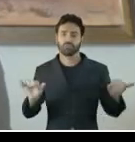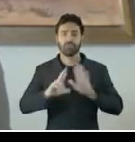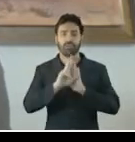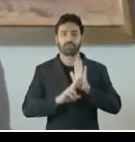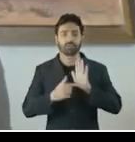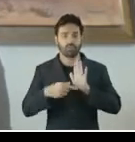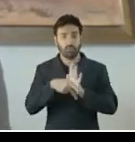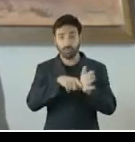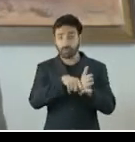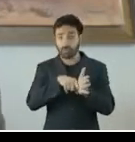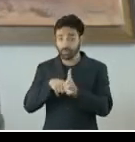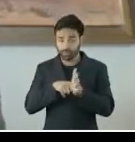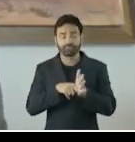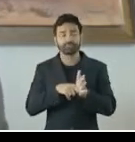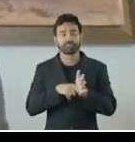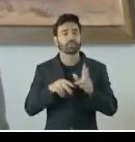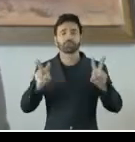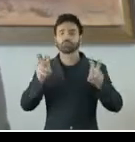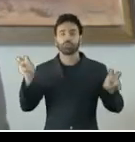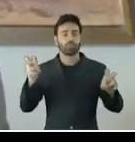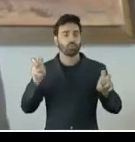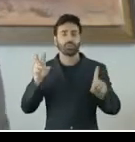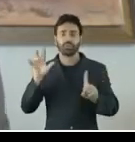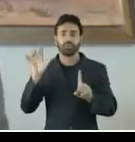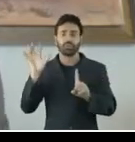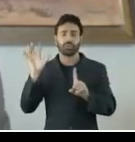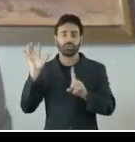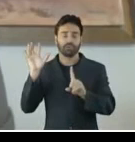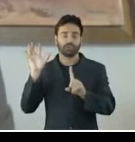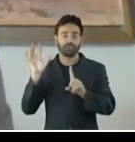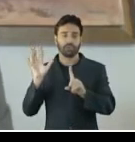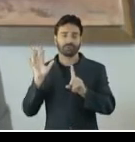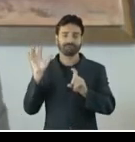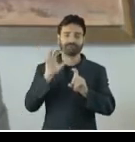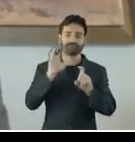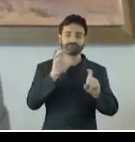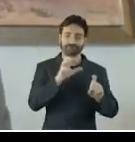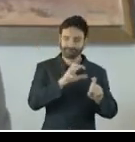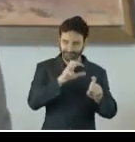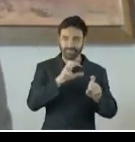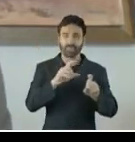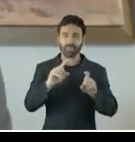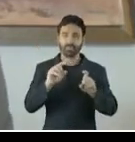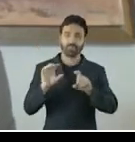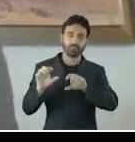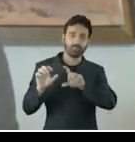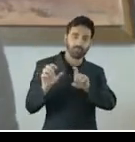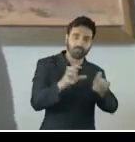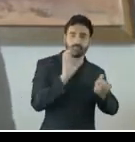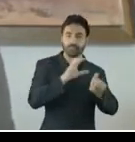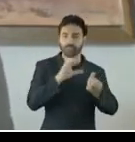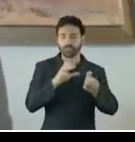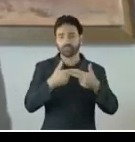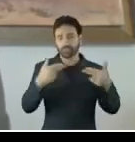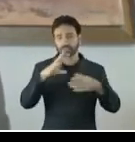realizada acerca de assédio sexual no ambiente de trabalho da administração pública federal. As premissas para a